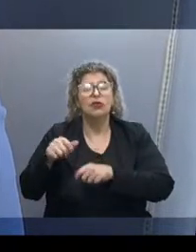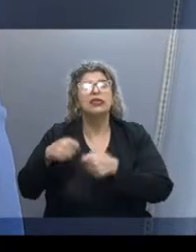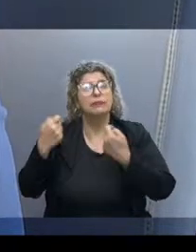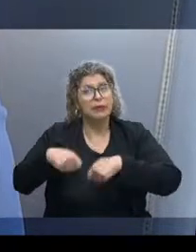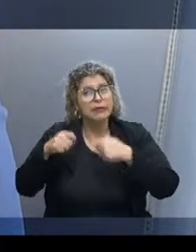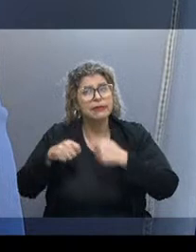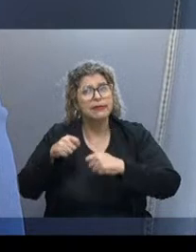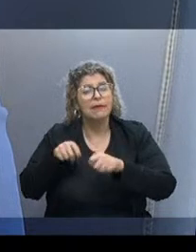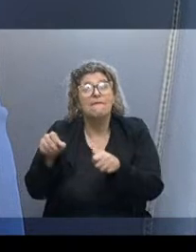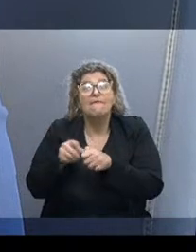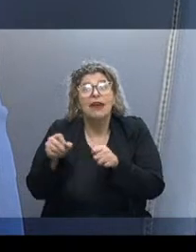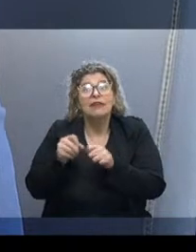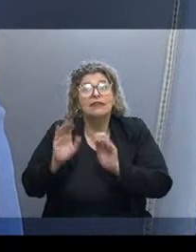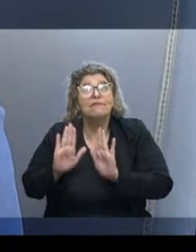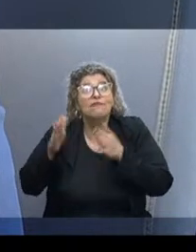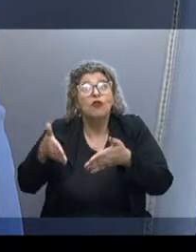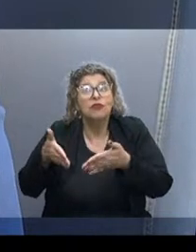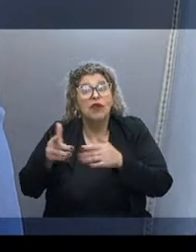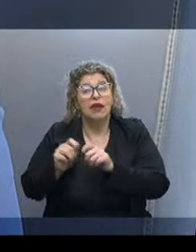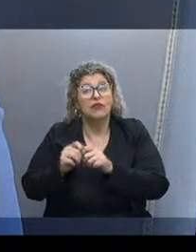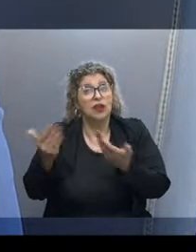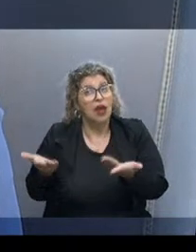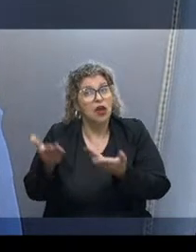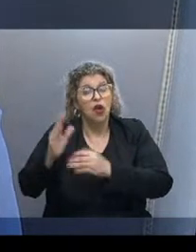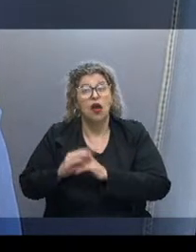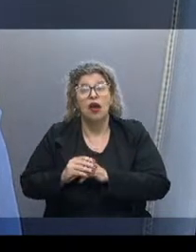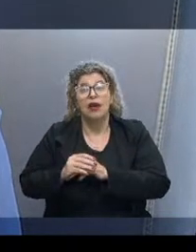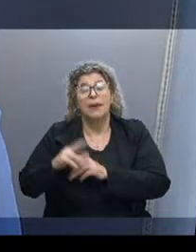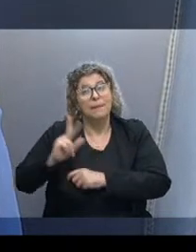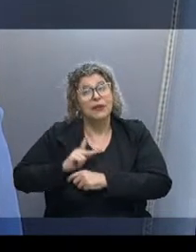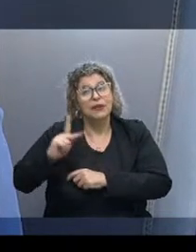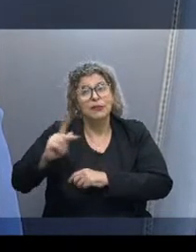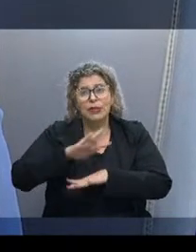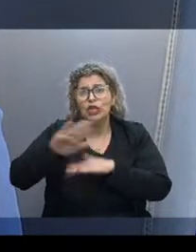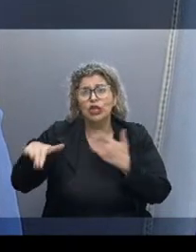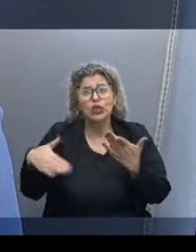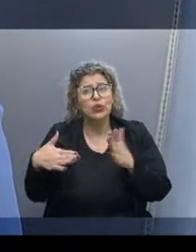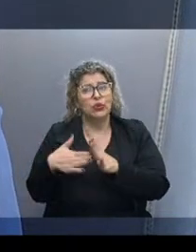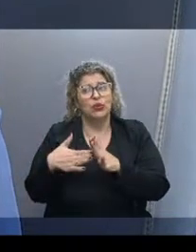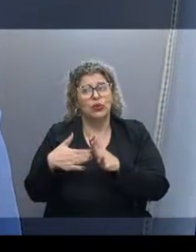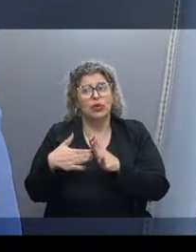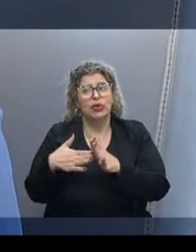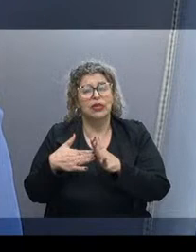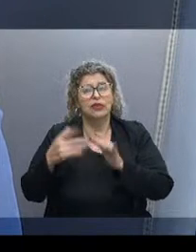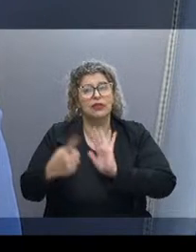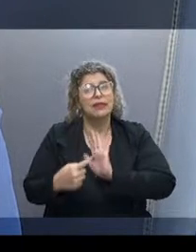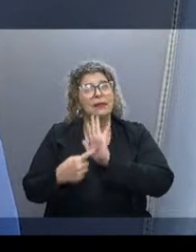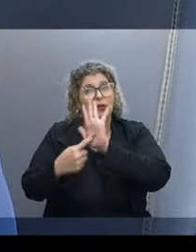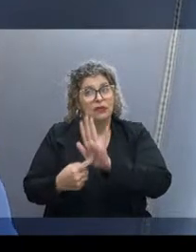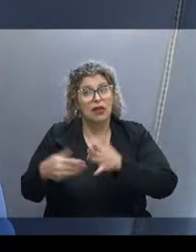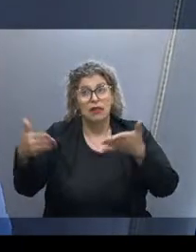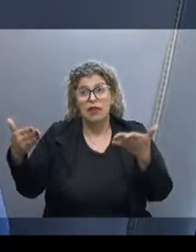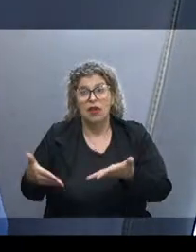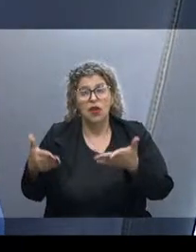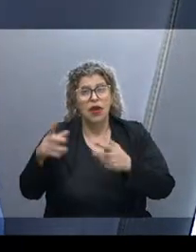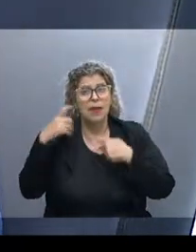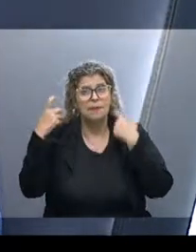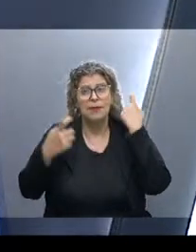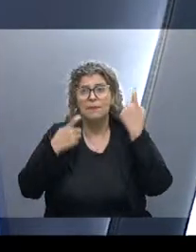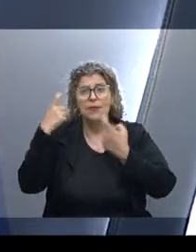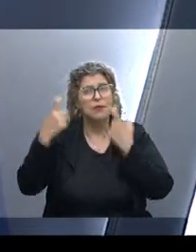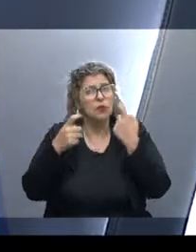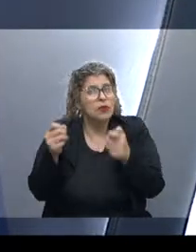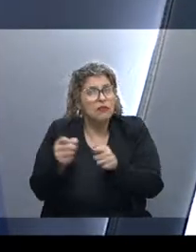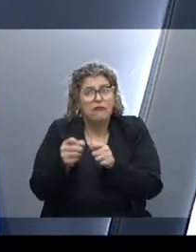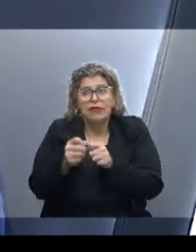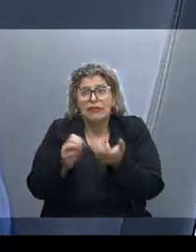precisamos agir nesse sentido. E aí, presidente, para encerrar, queria dizer que tudo isso que está demonstrado aqui me preocupa se nós não